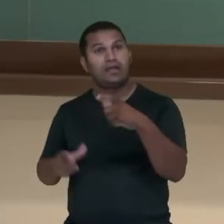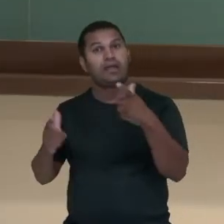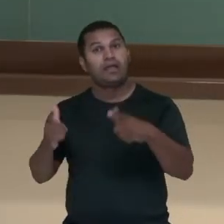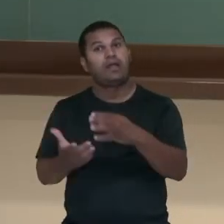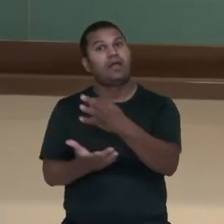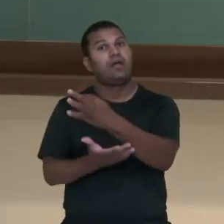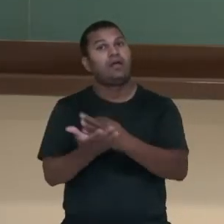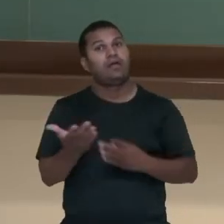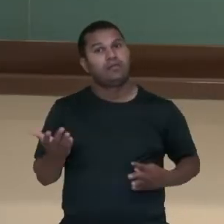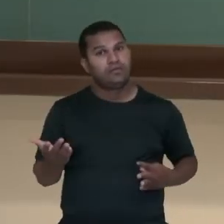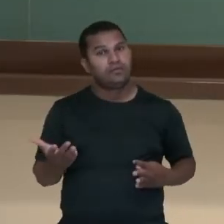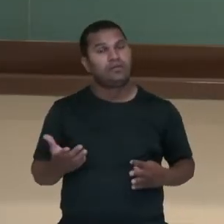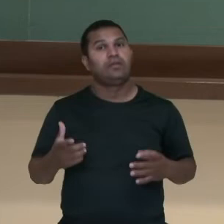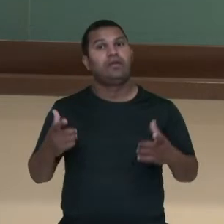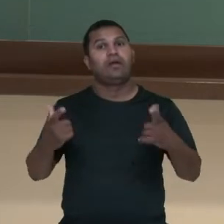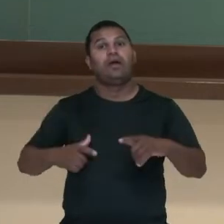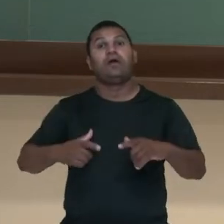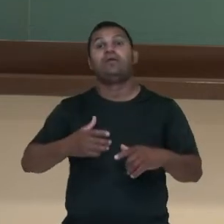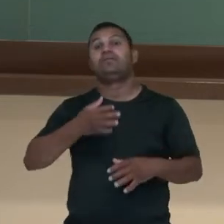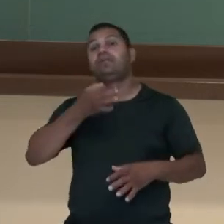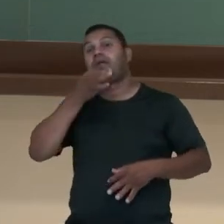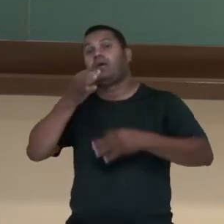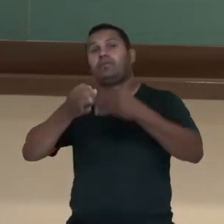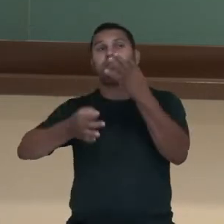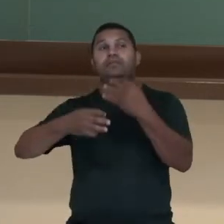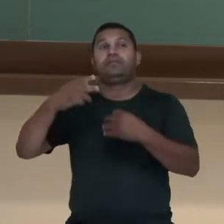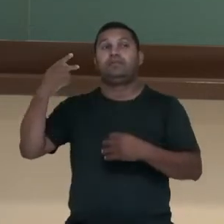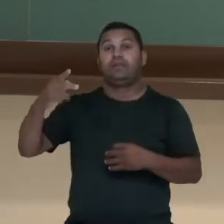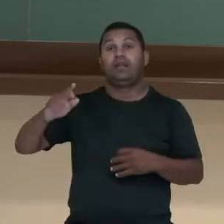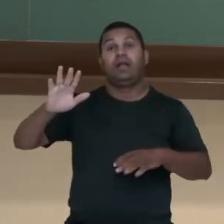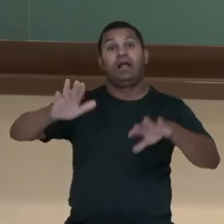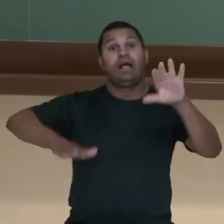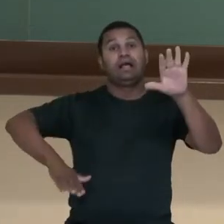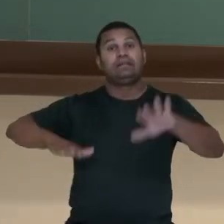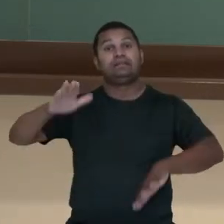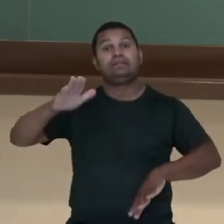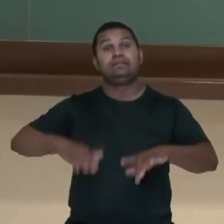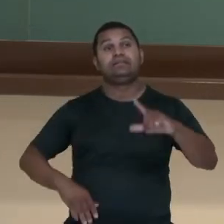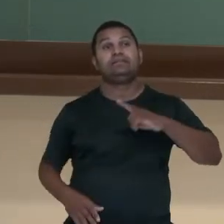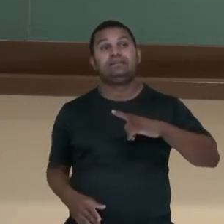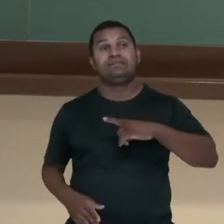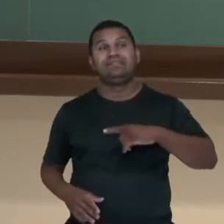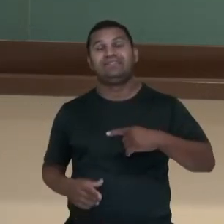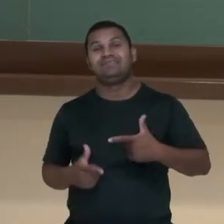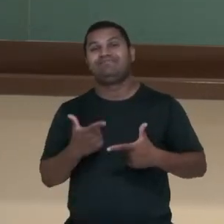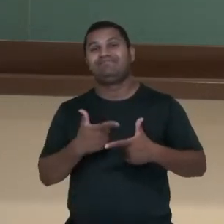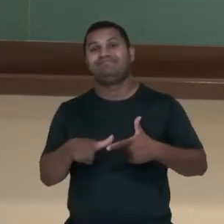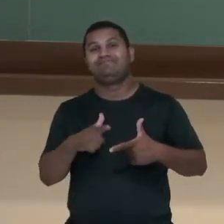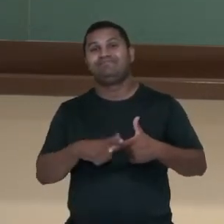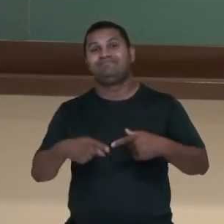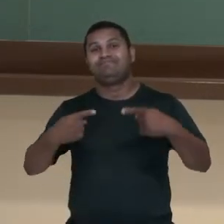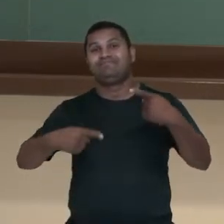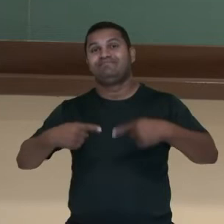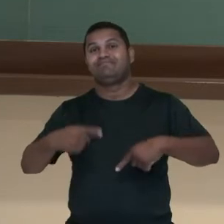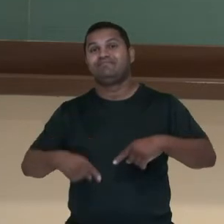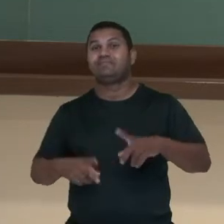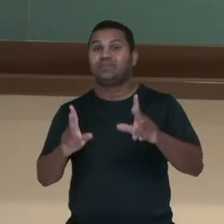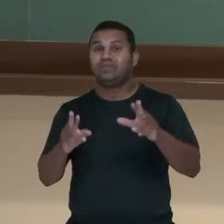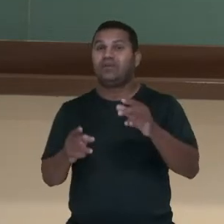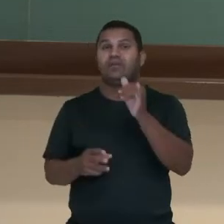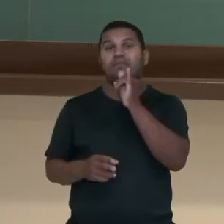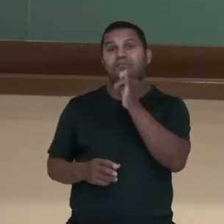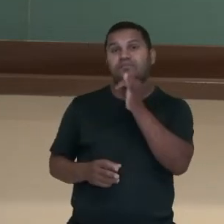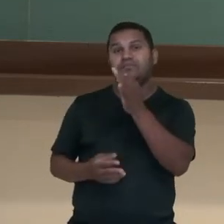argumentativo e pode sim suscitar assuntos polêmicos. No nosso caso, o fato de uma mulher comandar um